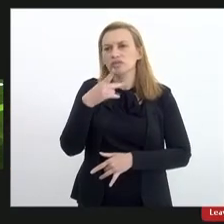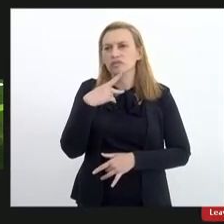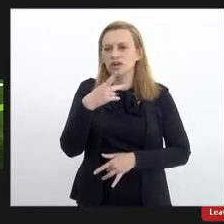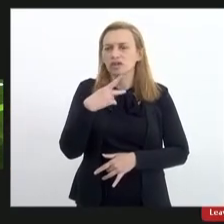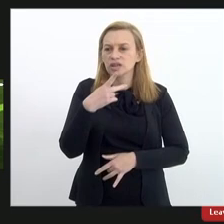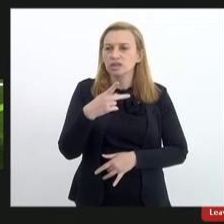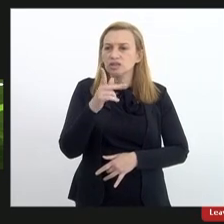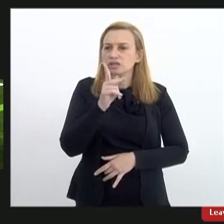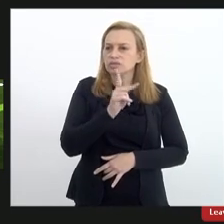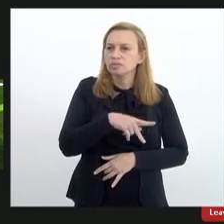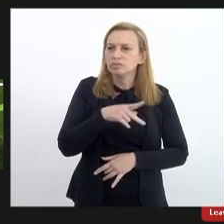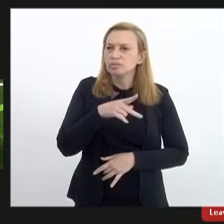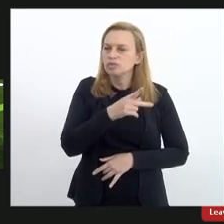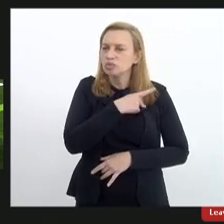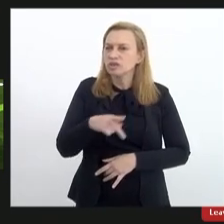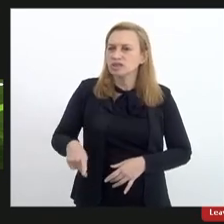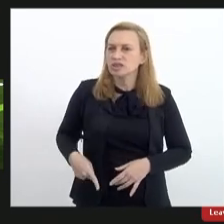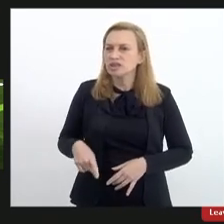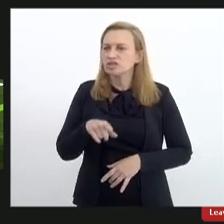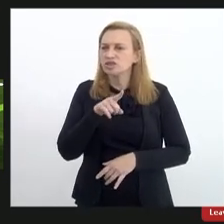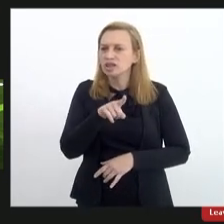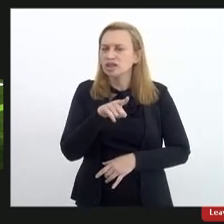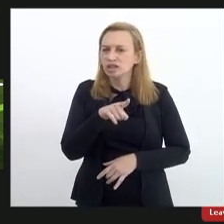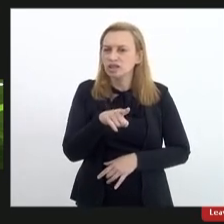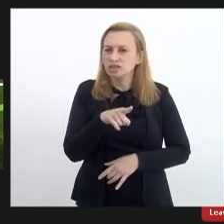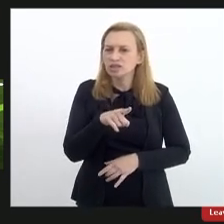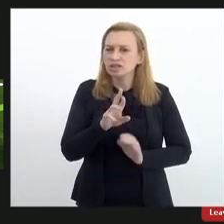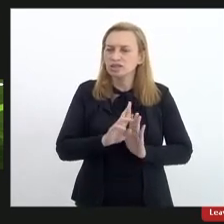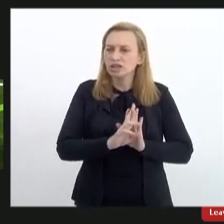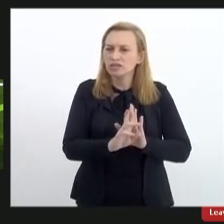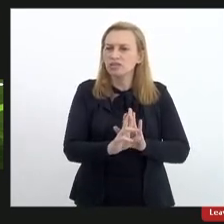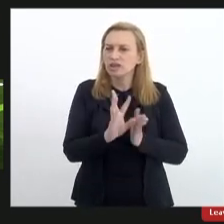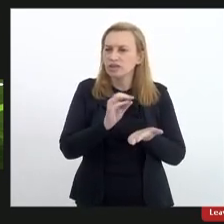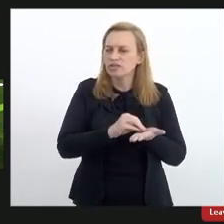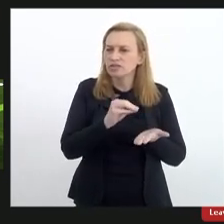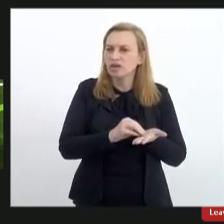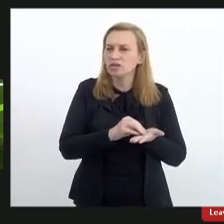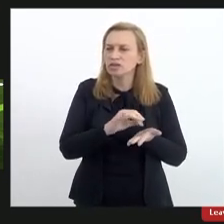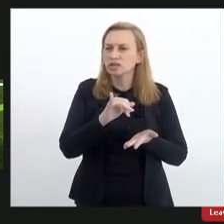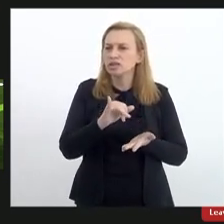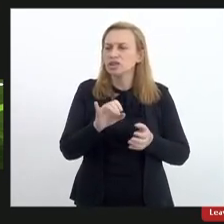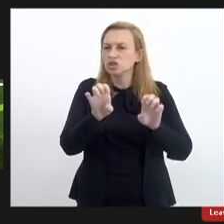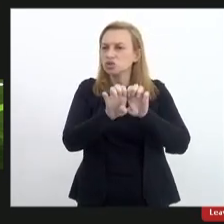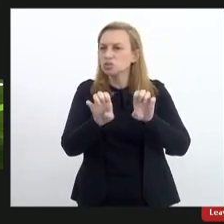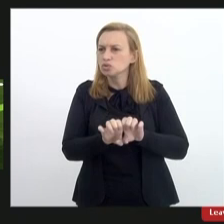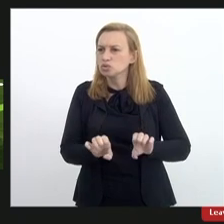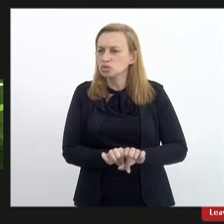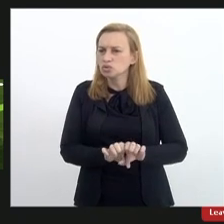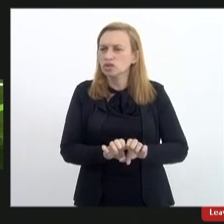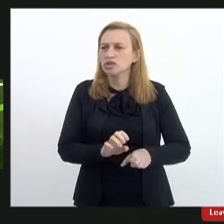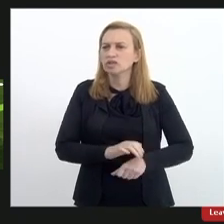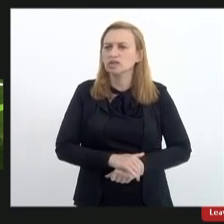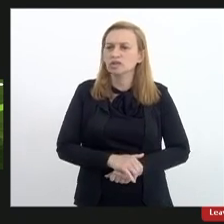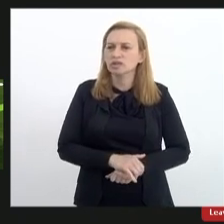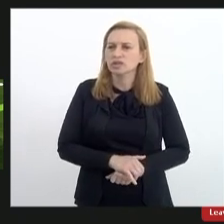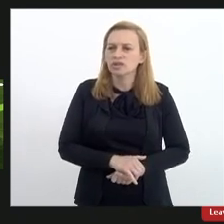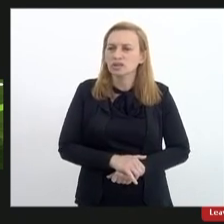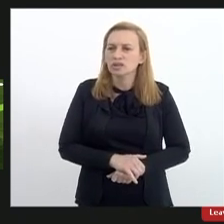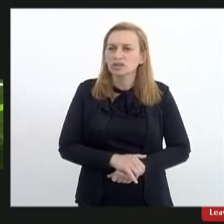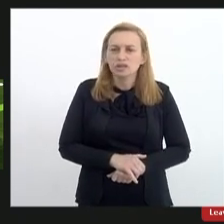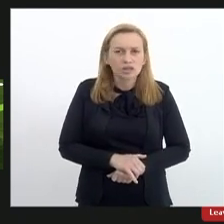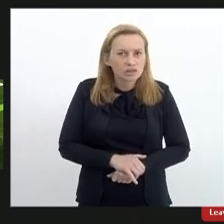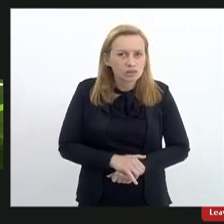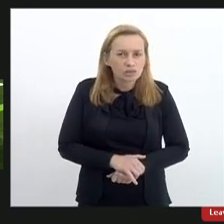presidente aí, no que se refere à falta de estrutura, gente, tanto financeira,